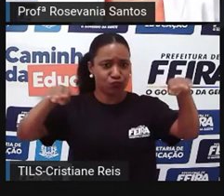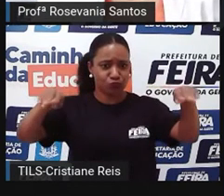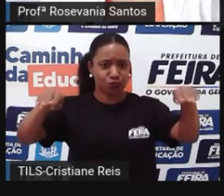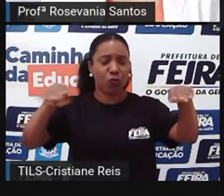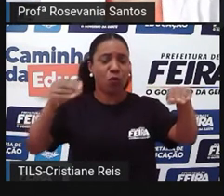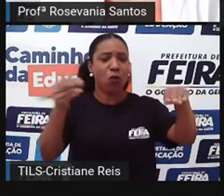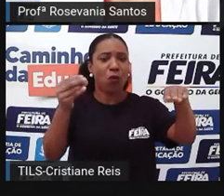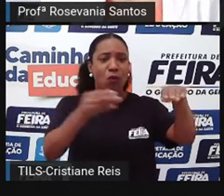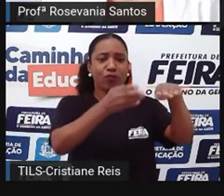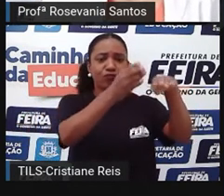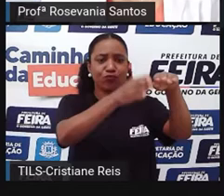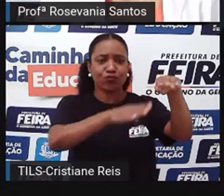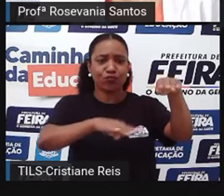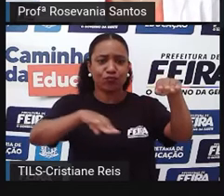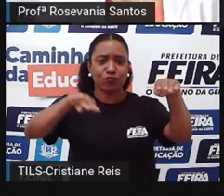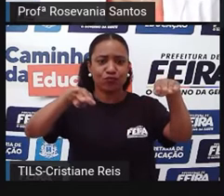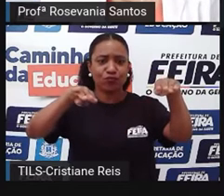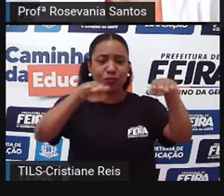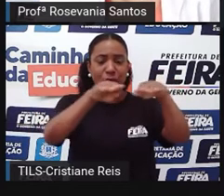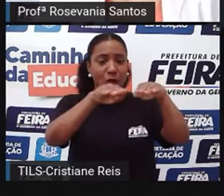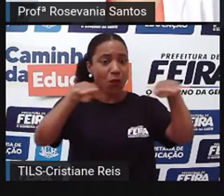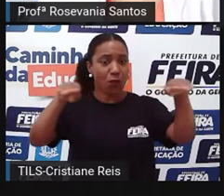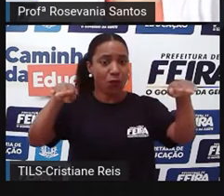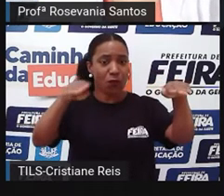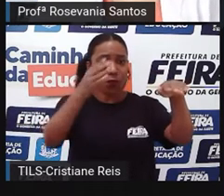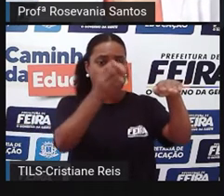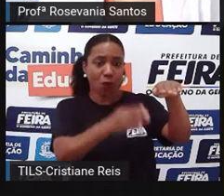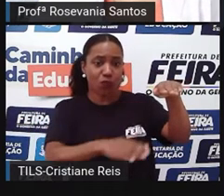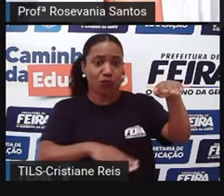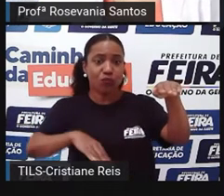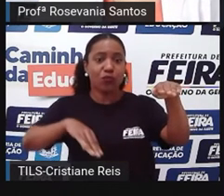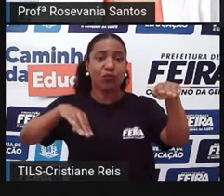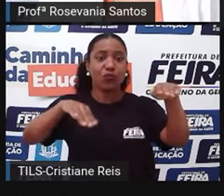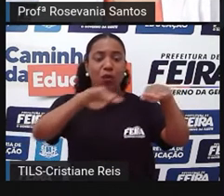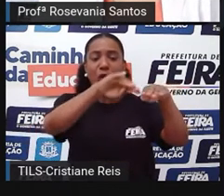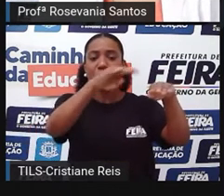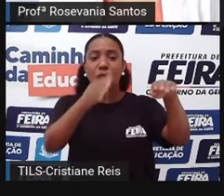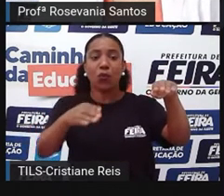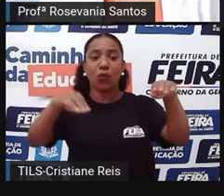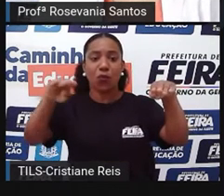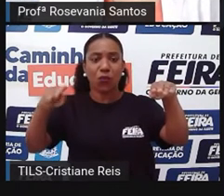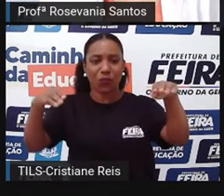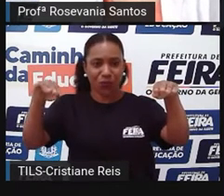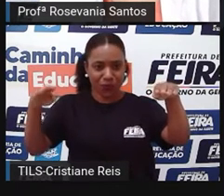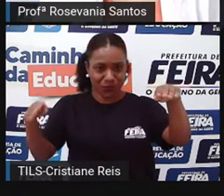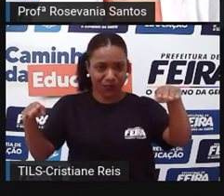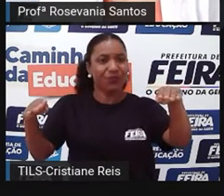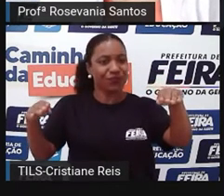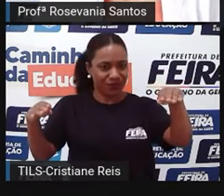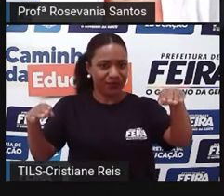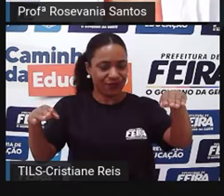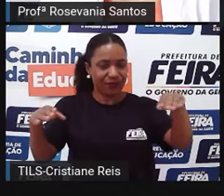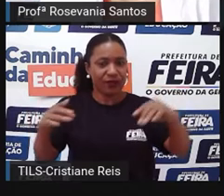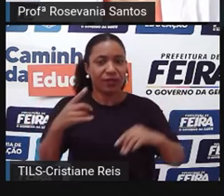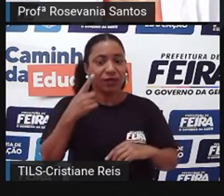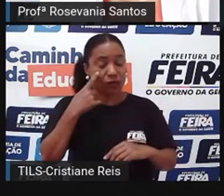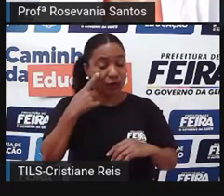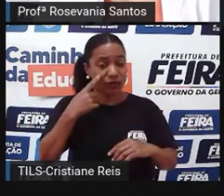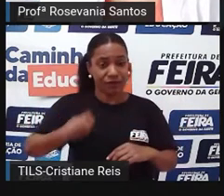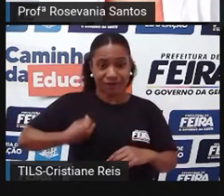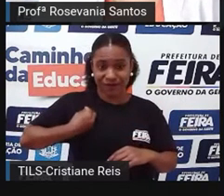mais superficial da litosfera, né. Então, essa parte é a parte onde todos nós